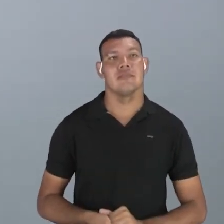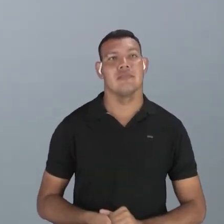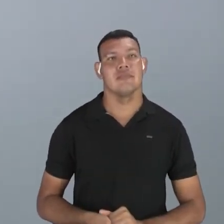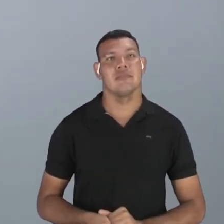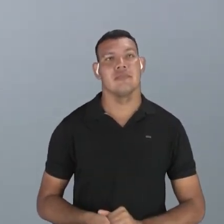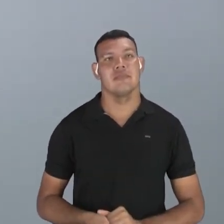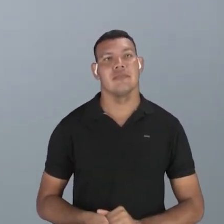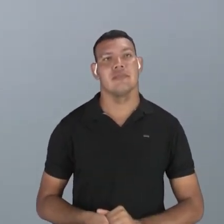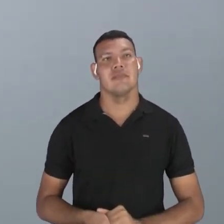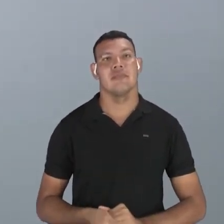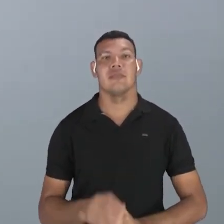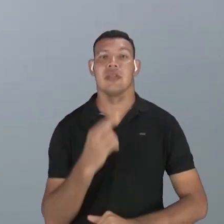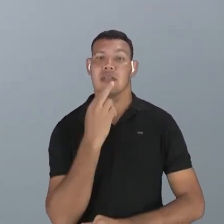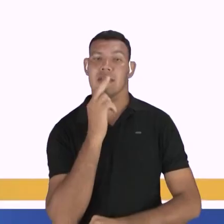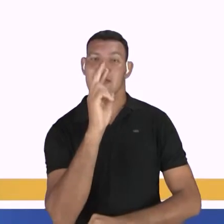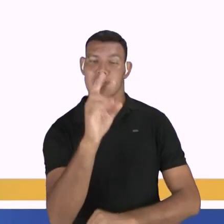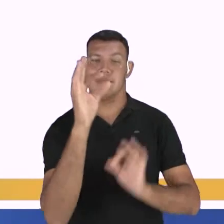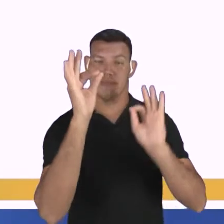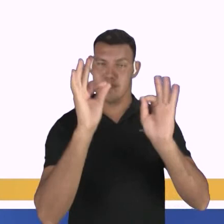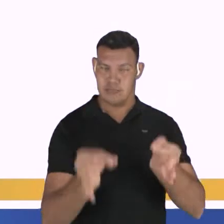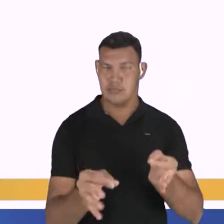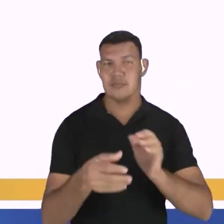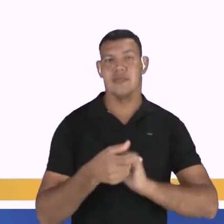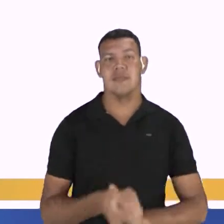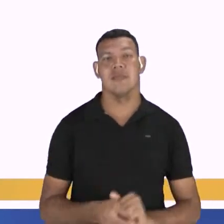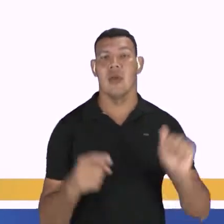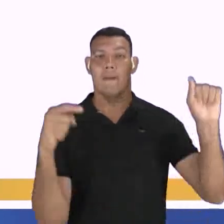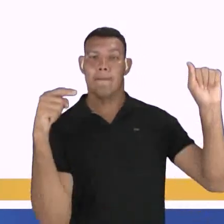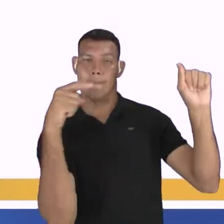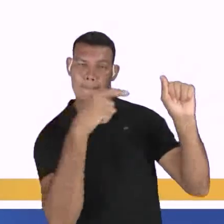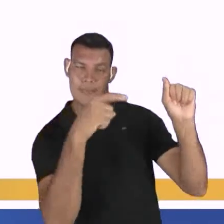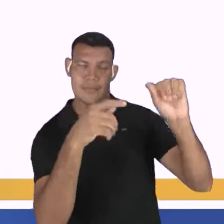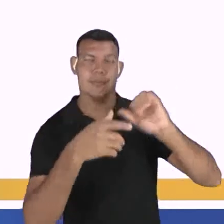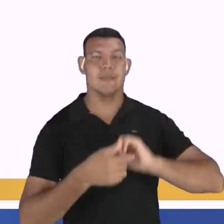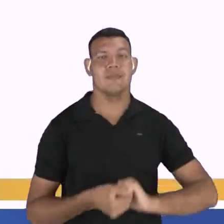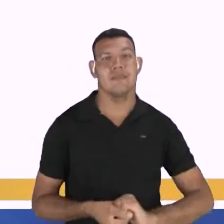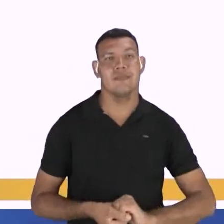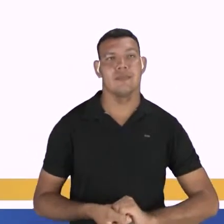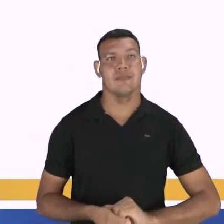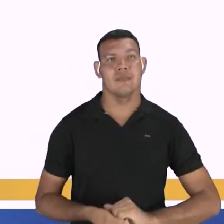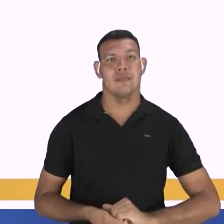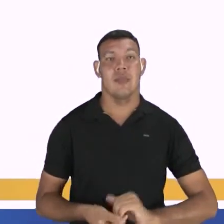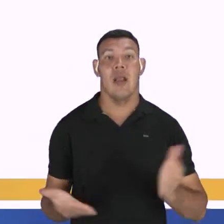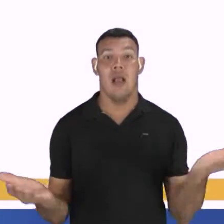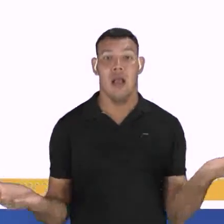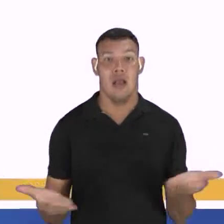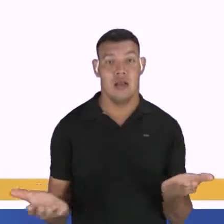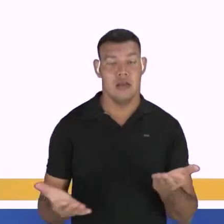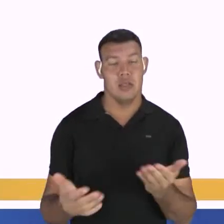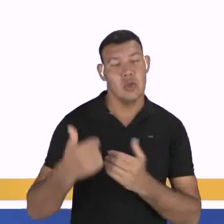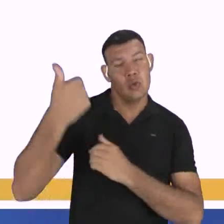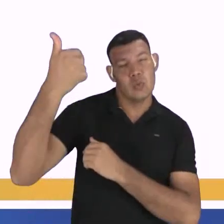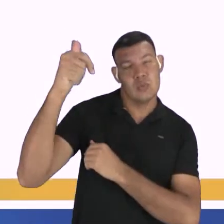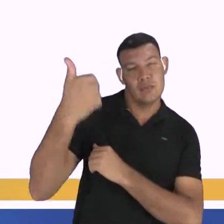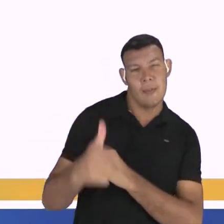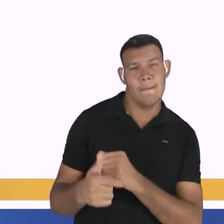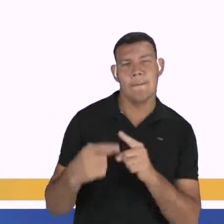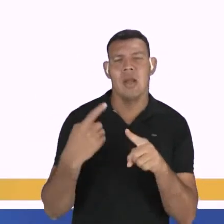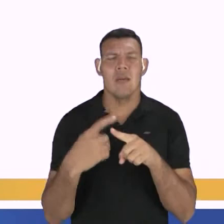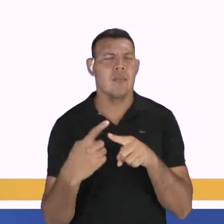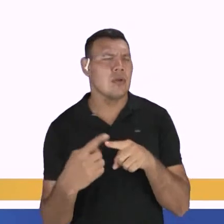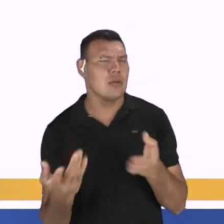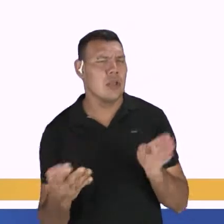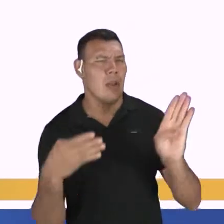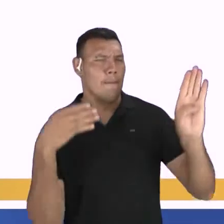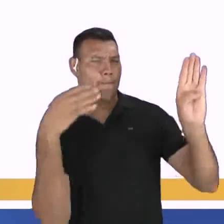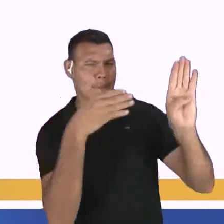já encontramos a nossa alternativa correta. É a letra A. Agora, vamos analisar por que não